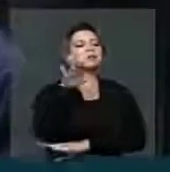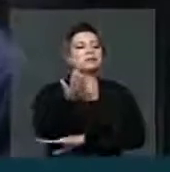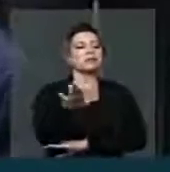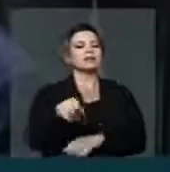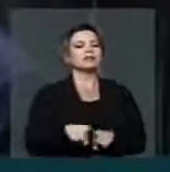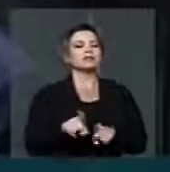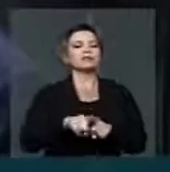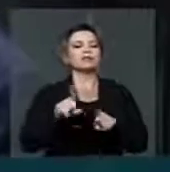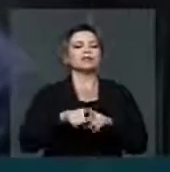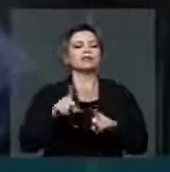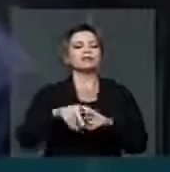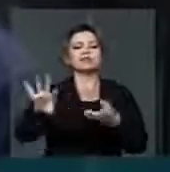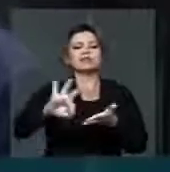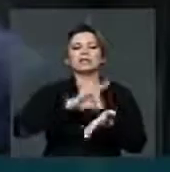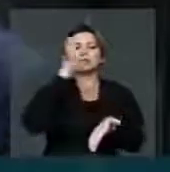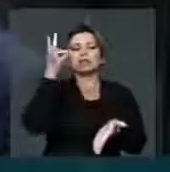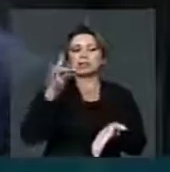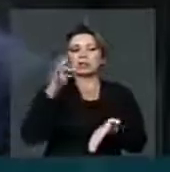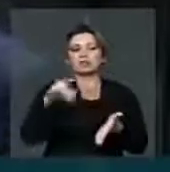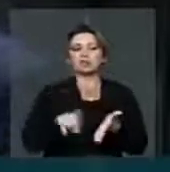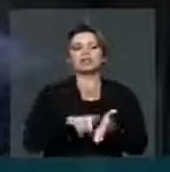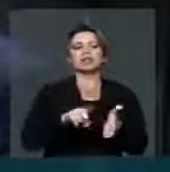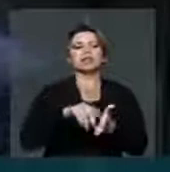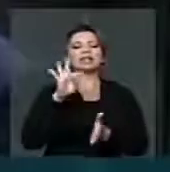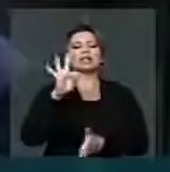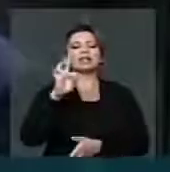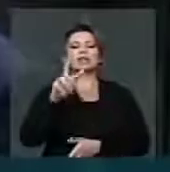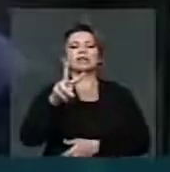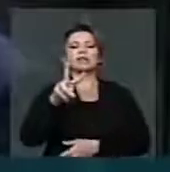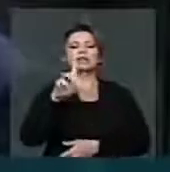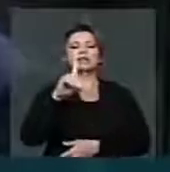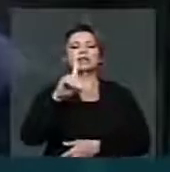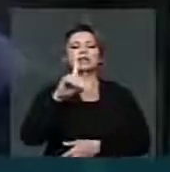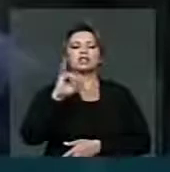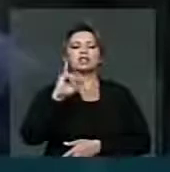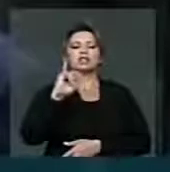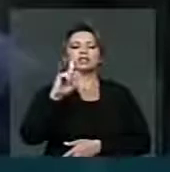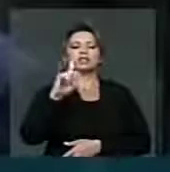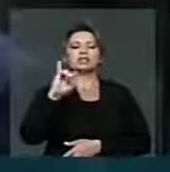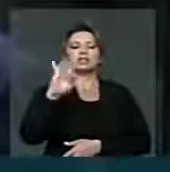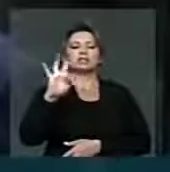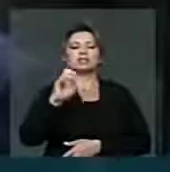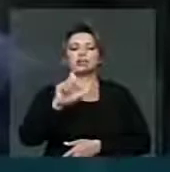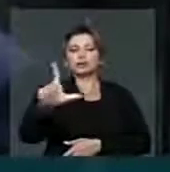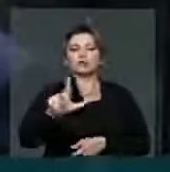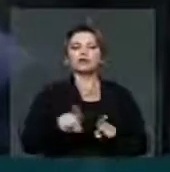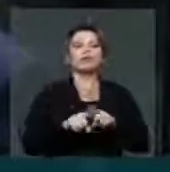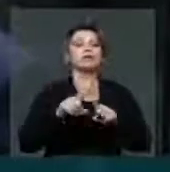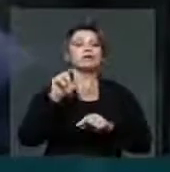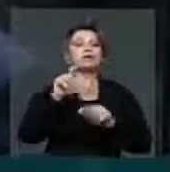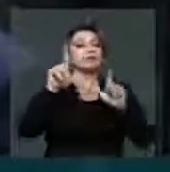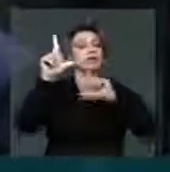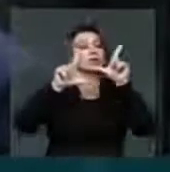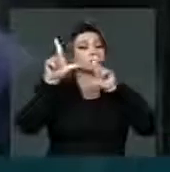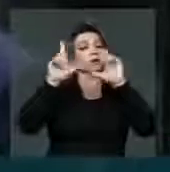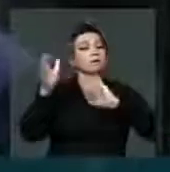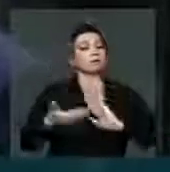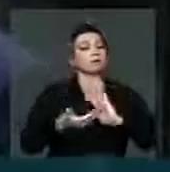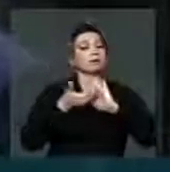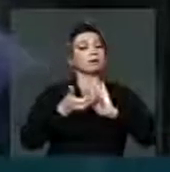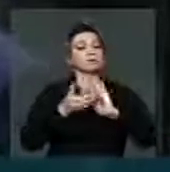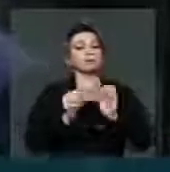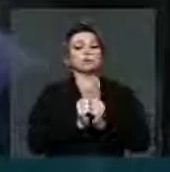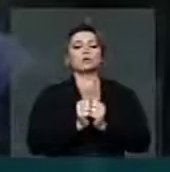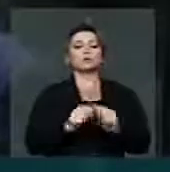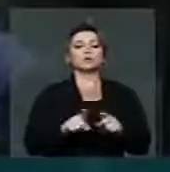digital do Estado de Santa Catarina na programação TV Câmara com a TV Assembleia